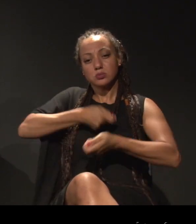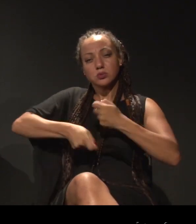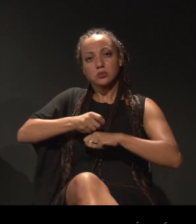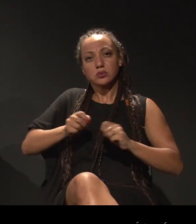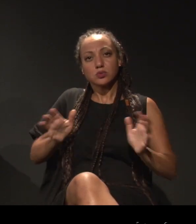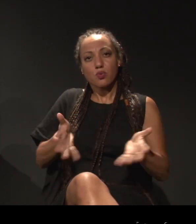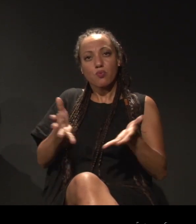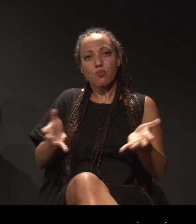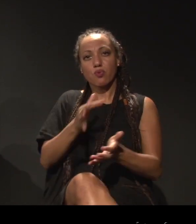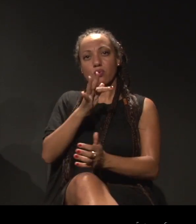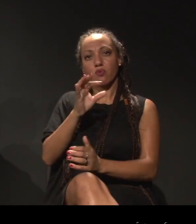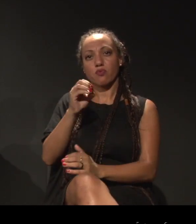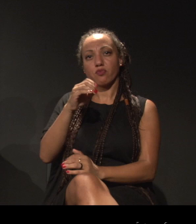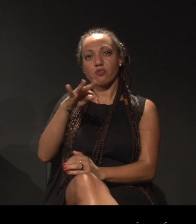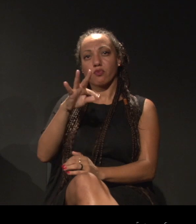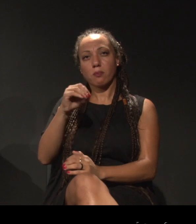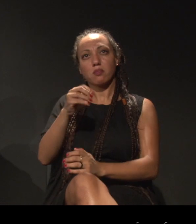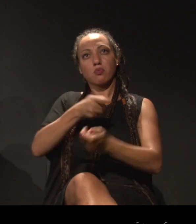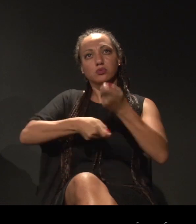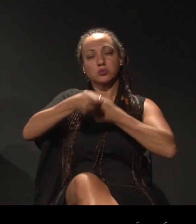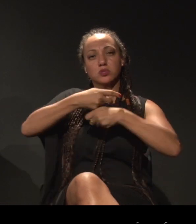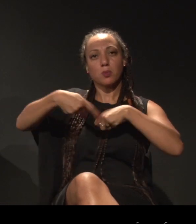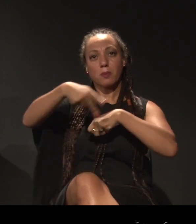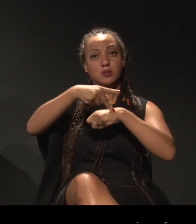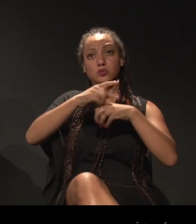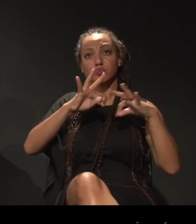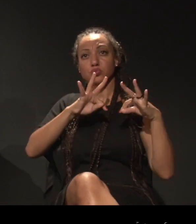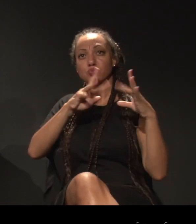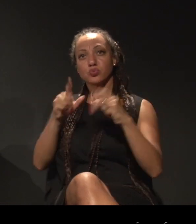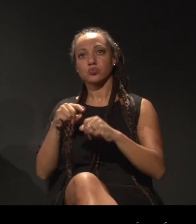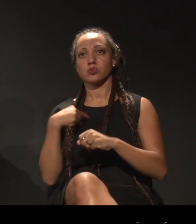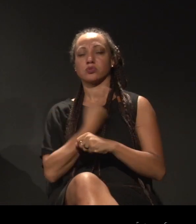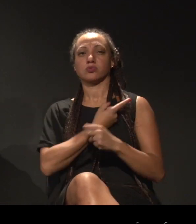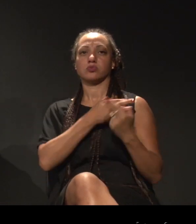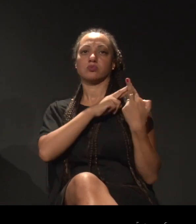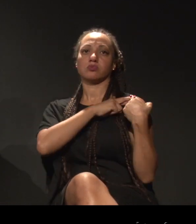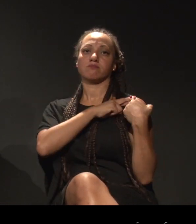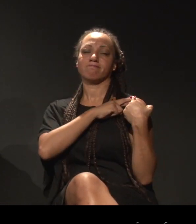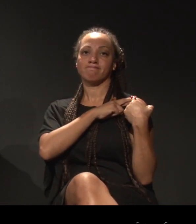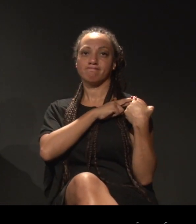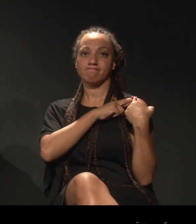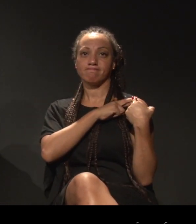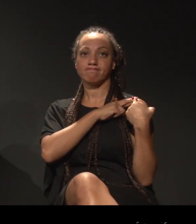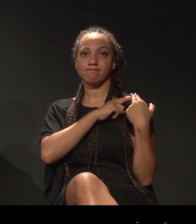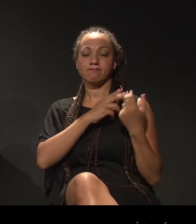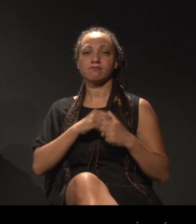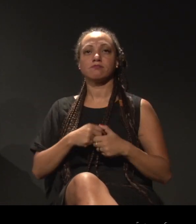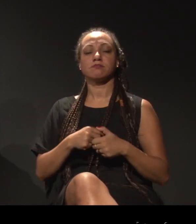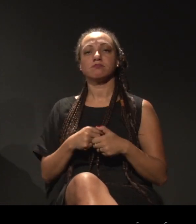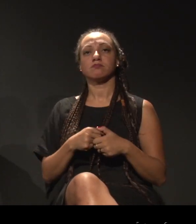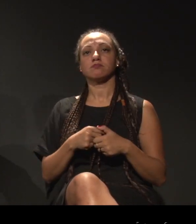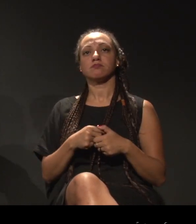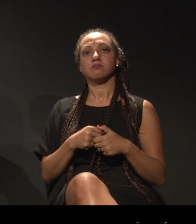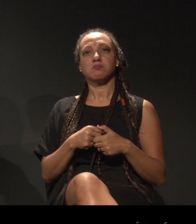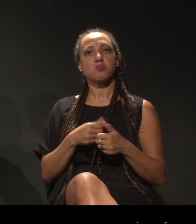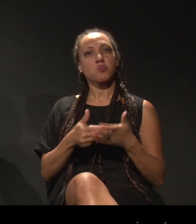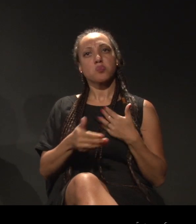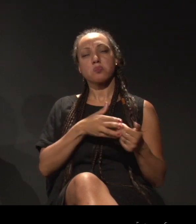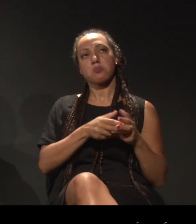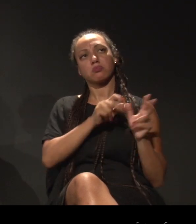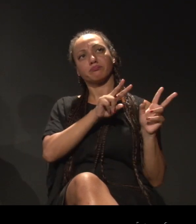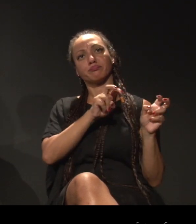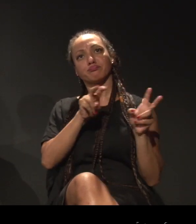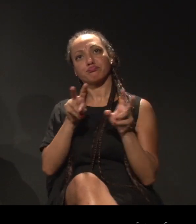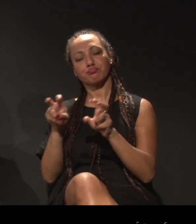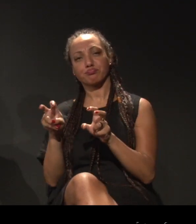do país é responsabilidade nossa, tenha o tema que tiver,